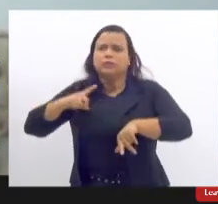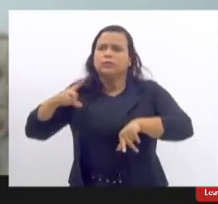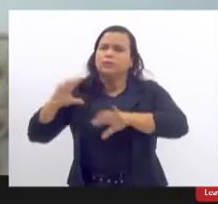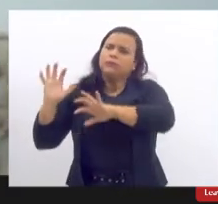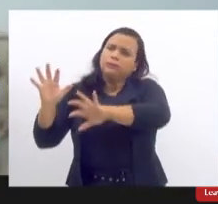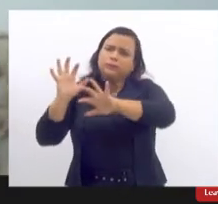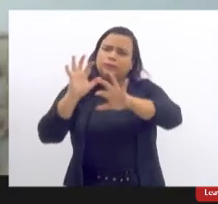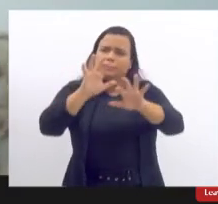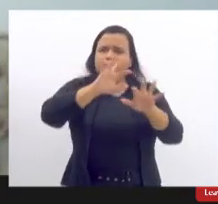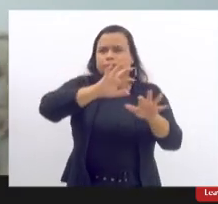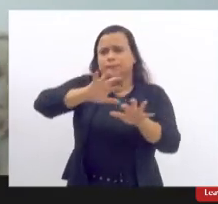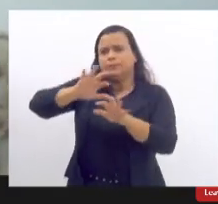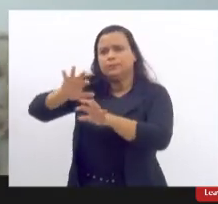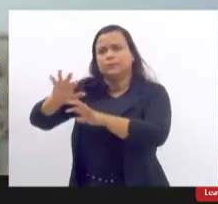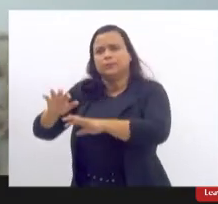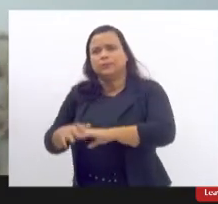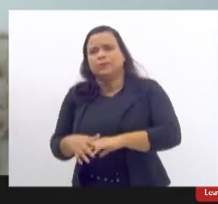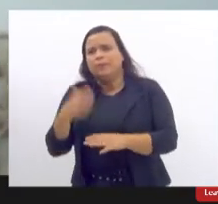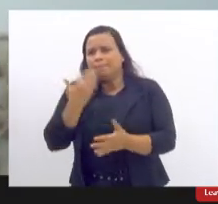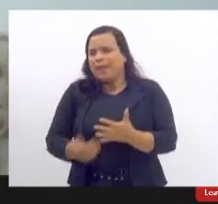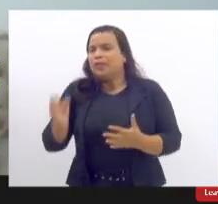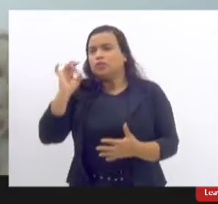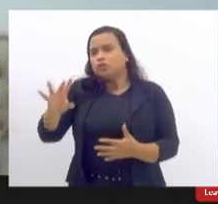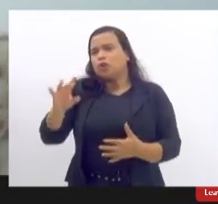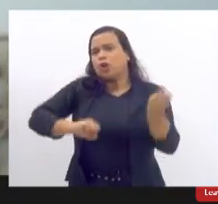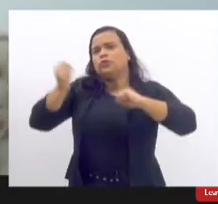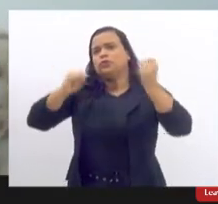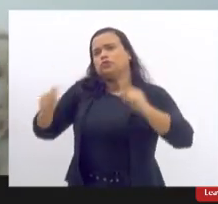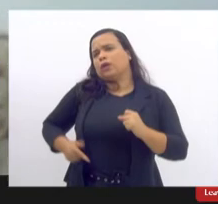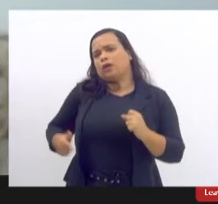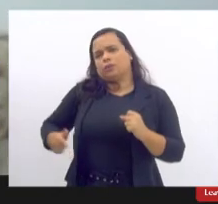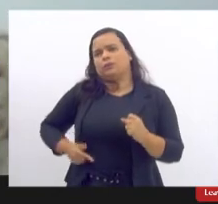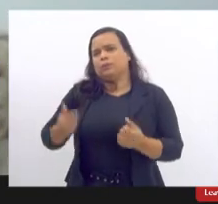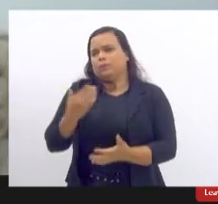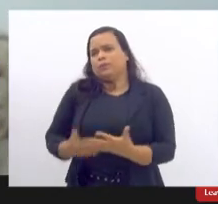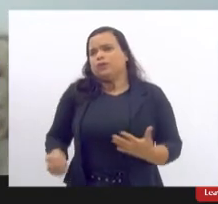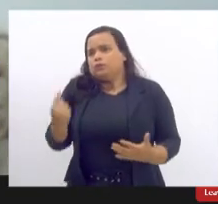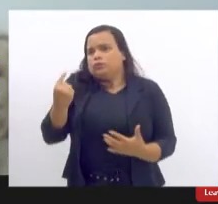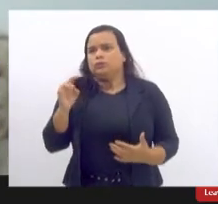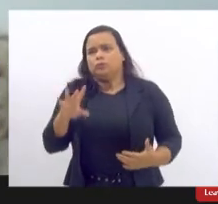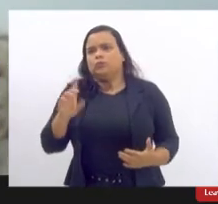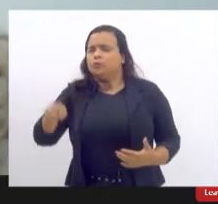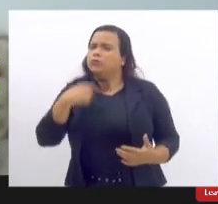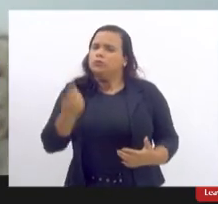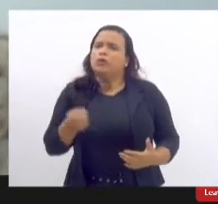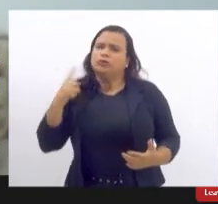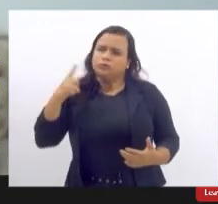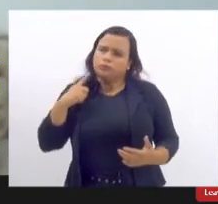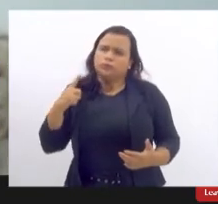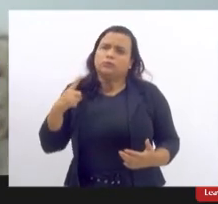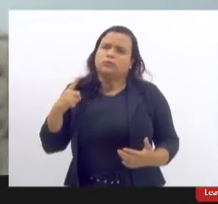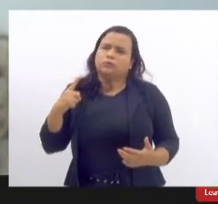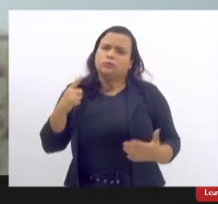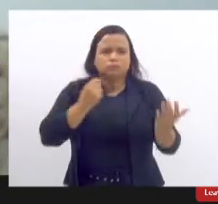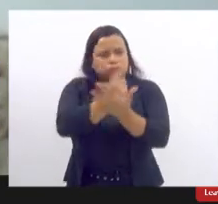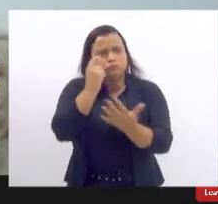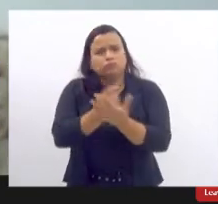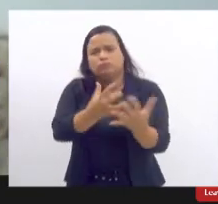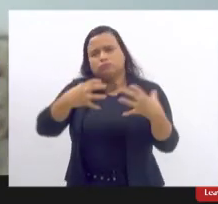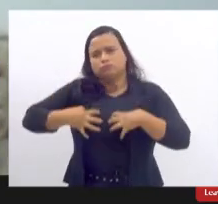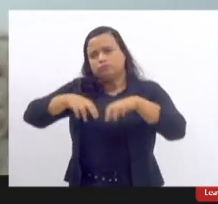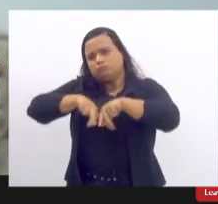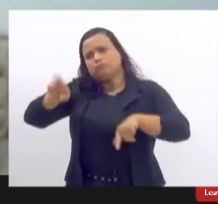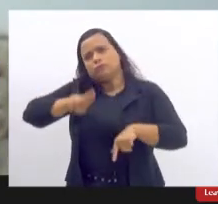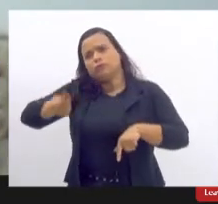perde para a indústria noventista então eu acho que tem isso a gente consome agora tem o seguinte você